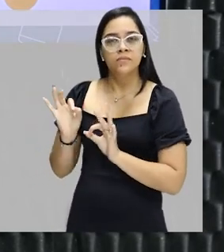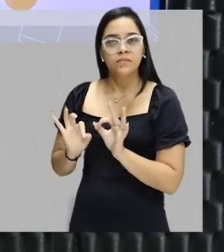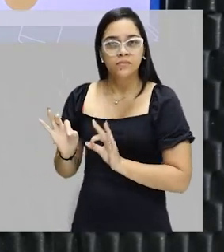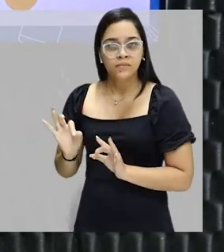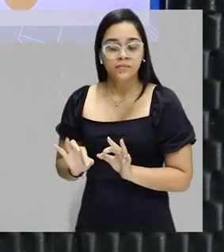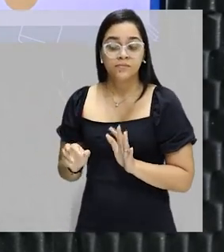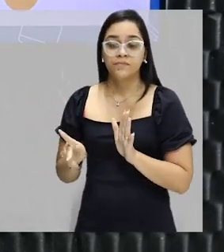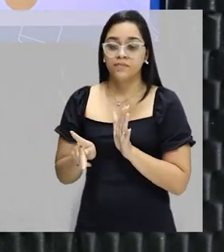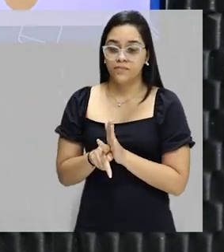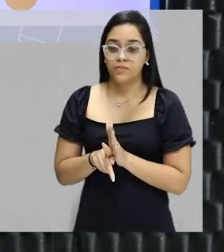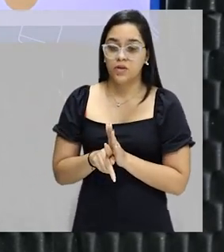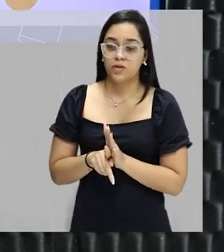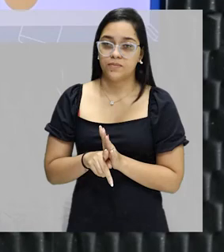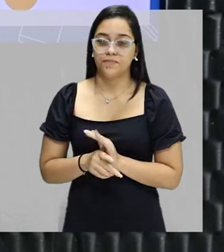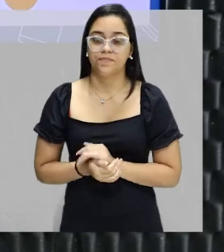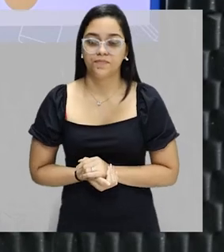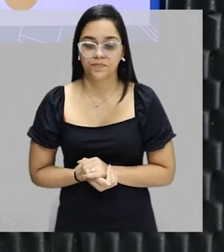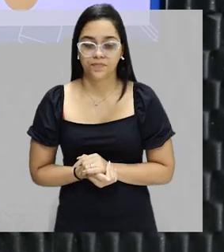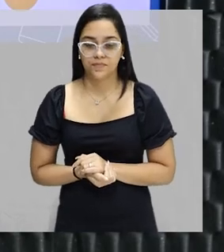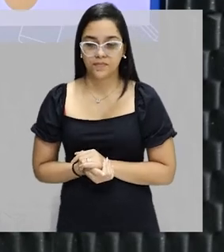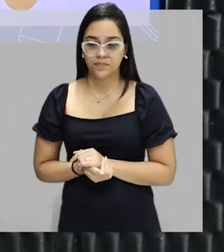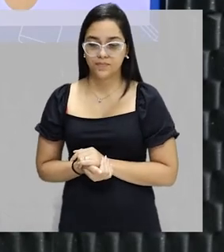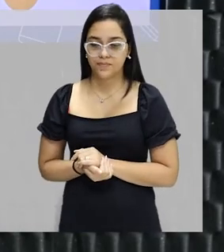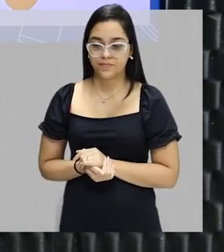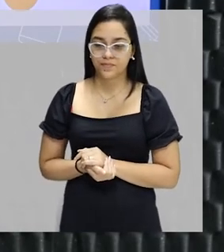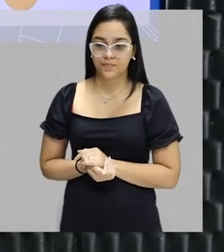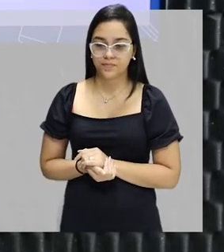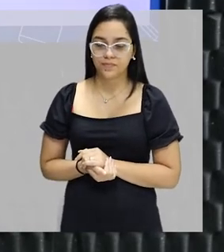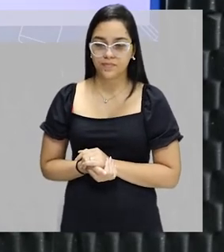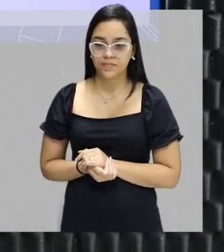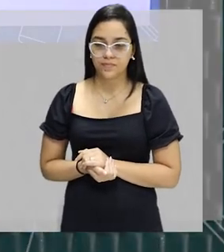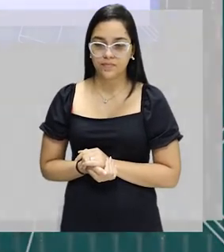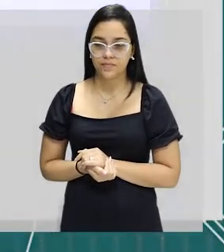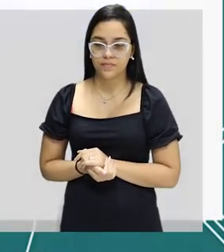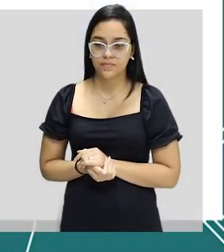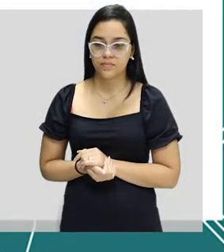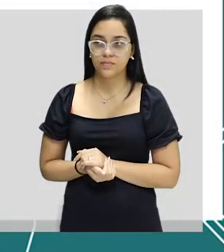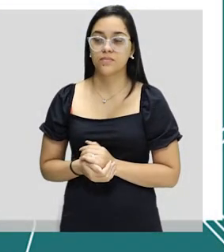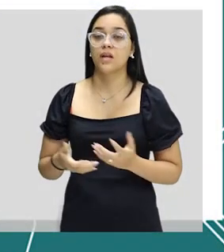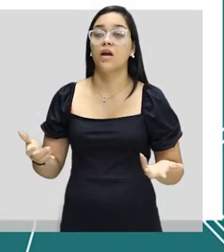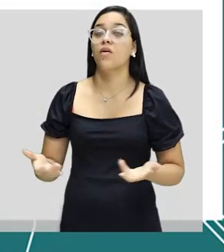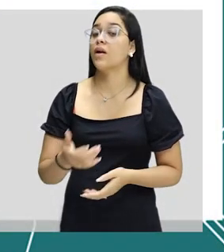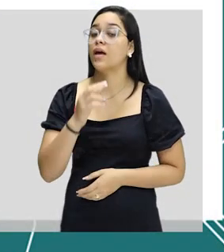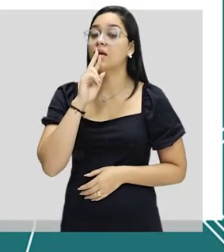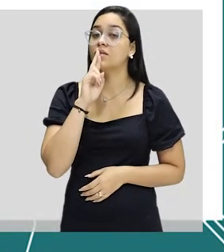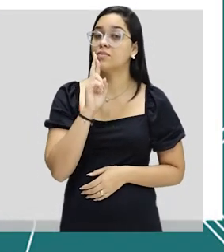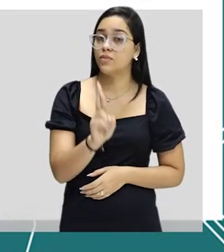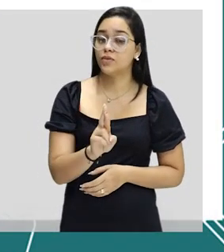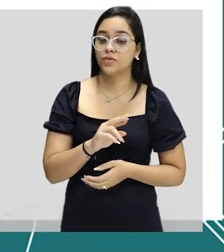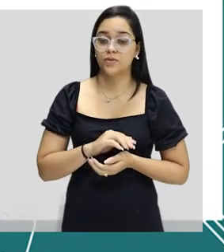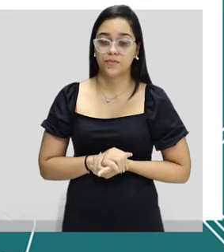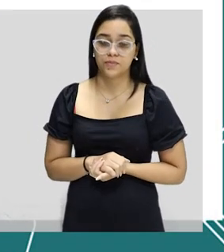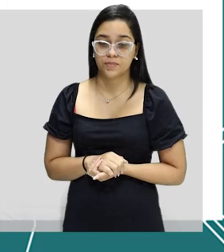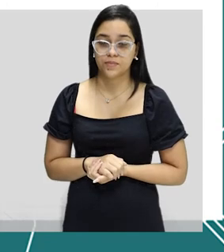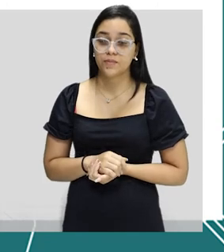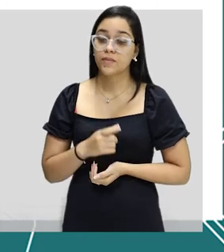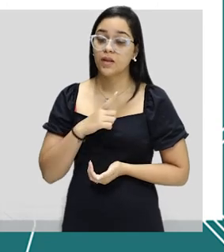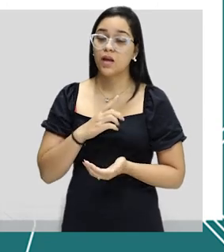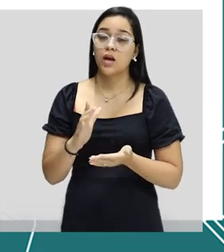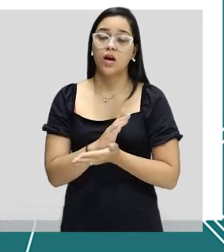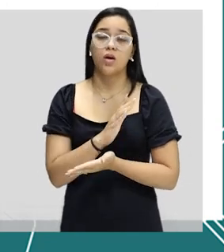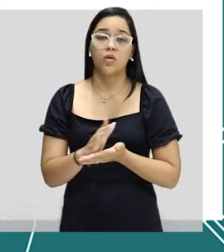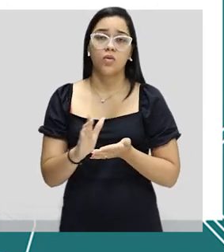dessa solução. Show de bola? Bom, vamos à resolução. Então, nós temos aqui algumas